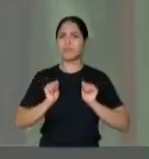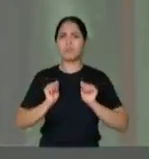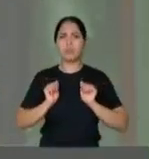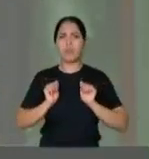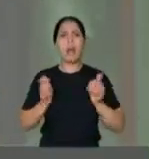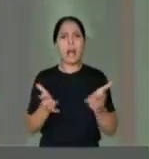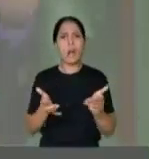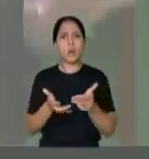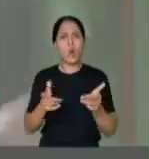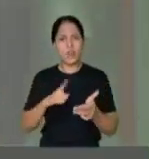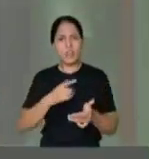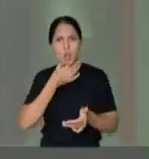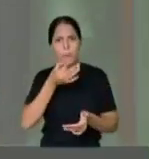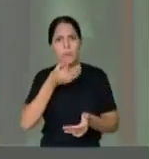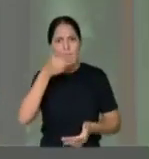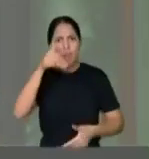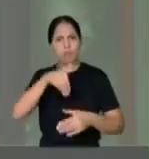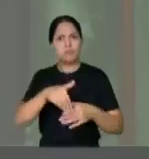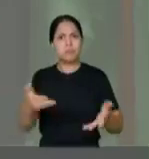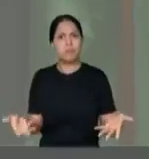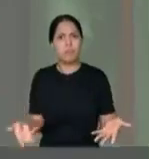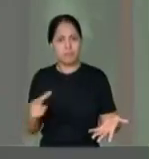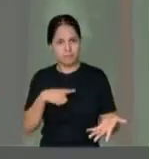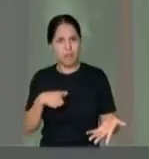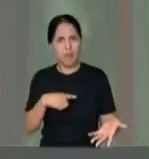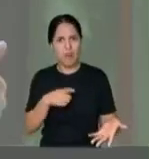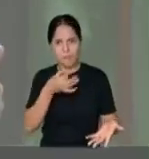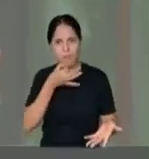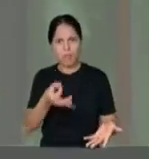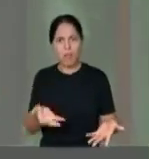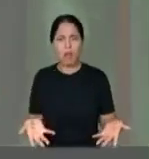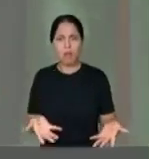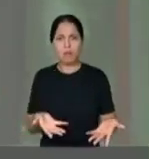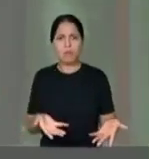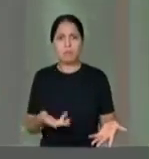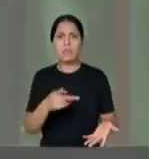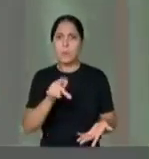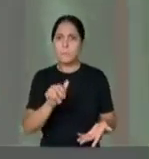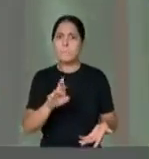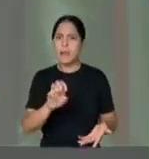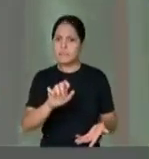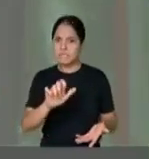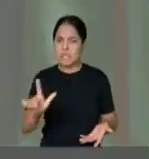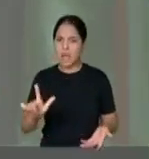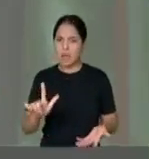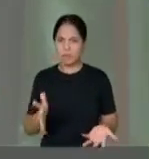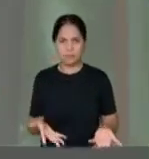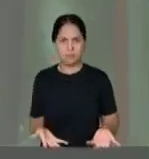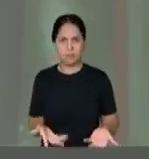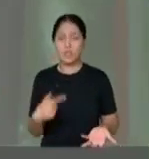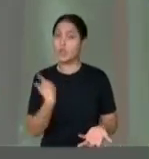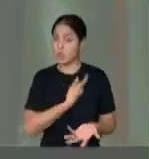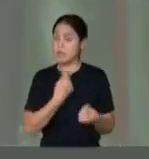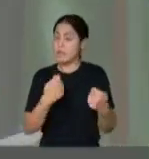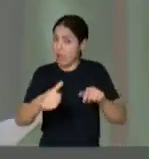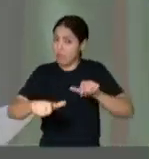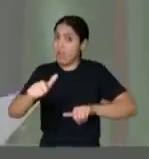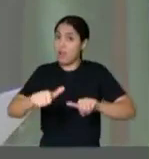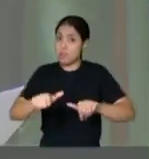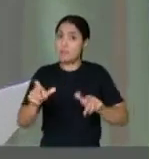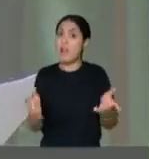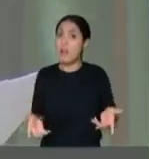estão parciais hoje, não são mais imparciais e, portanto, precisamos urgentemente rever essa questão.